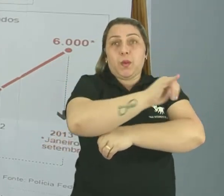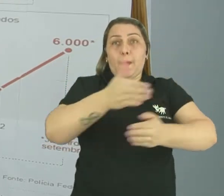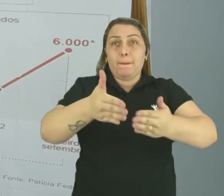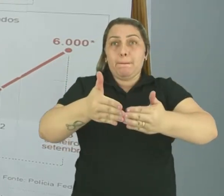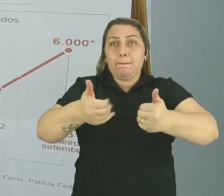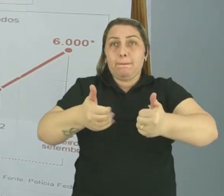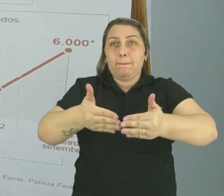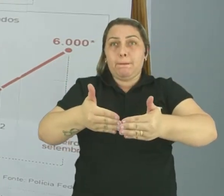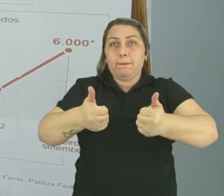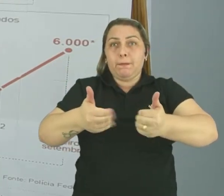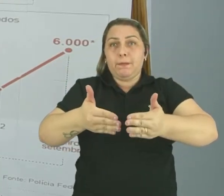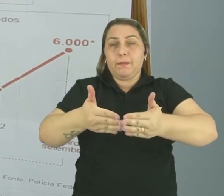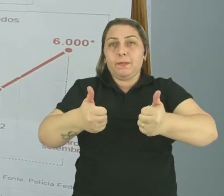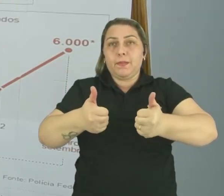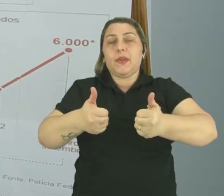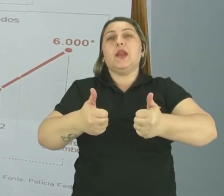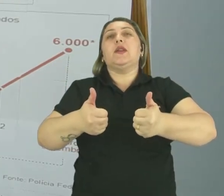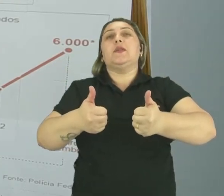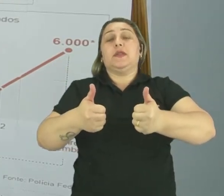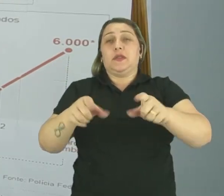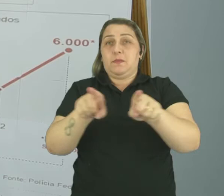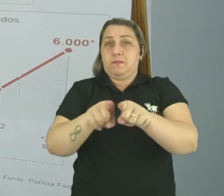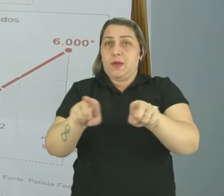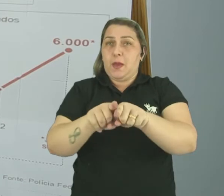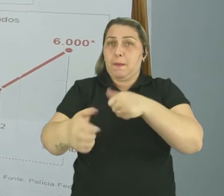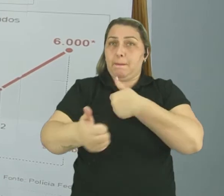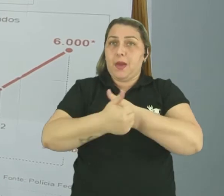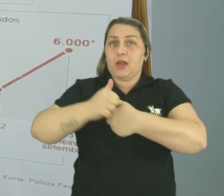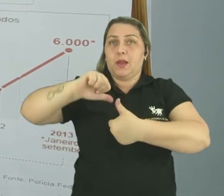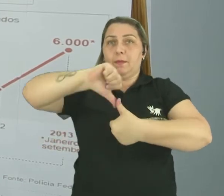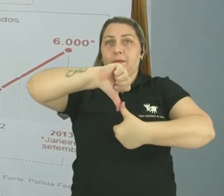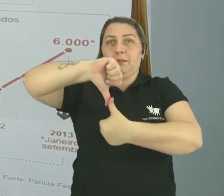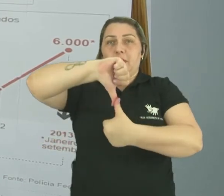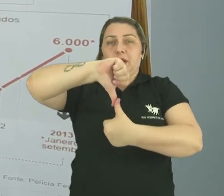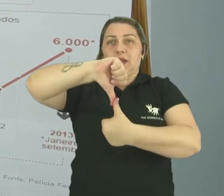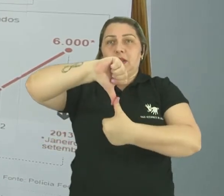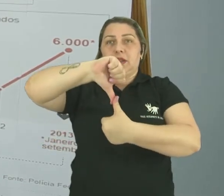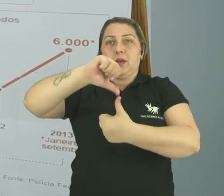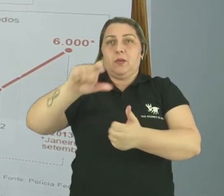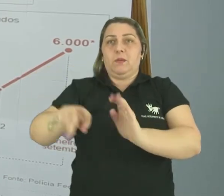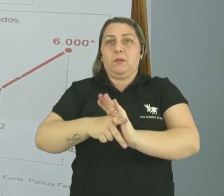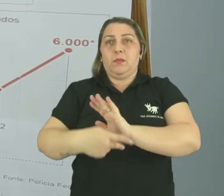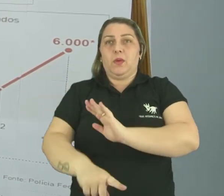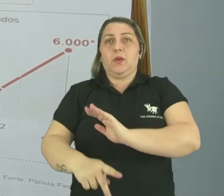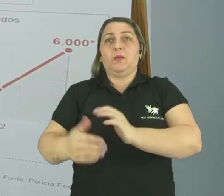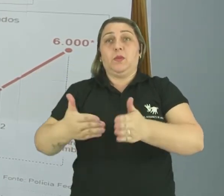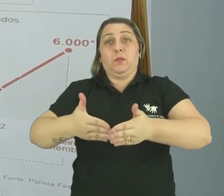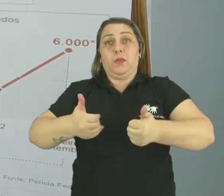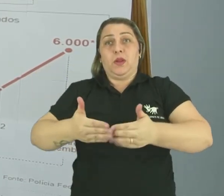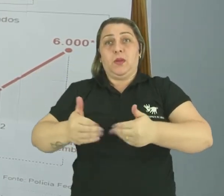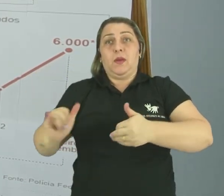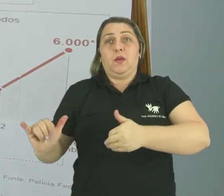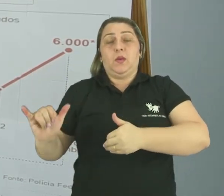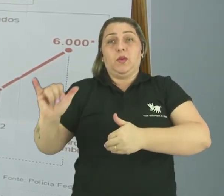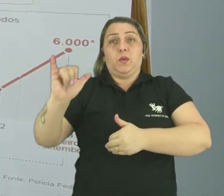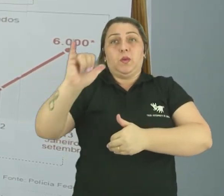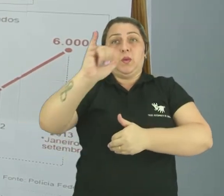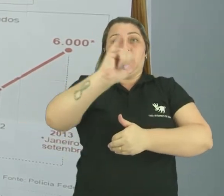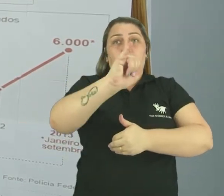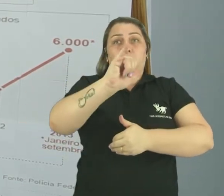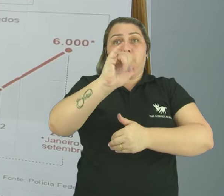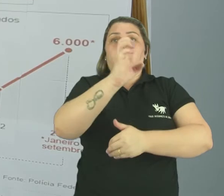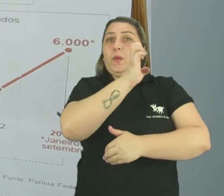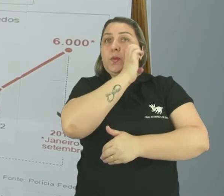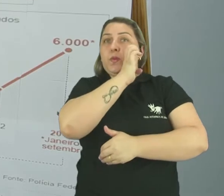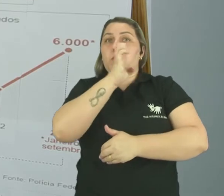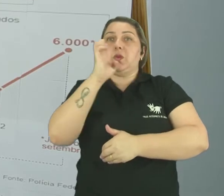Panamá Que fica aqui, também na América Central Do Panamá, eles pegaram o avião e vieram para o Equador